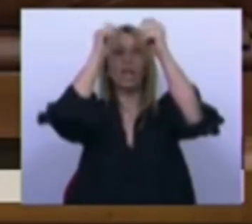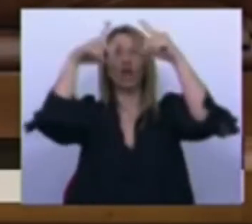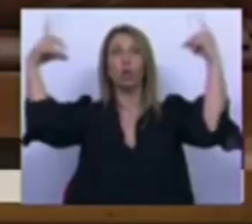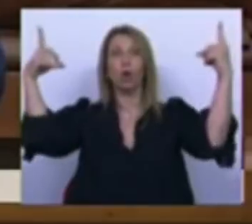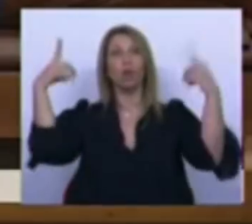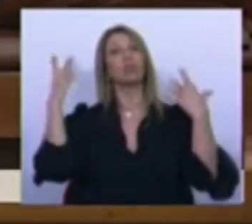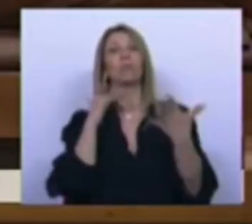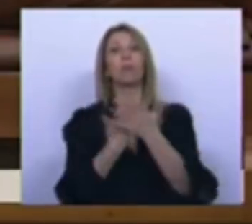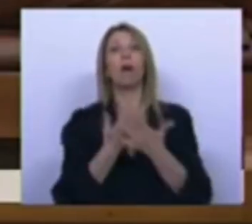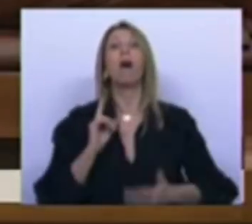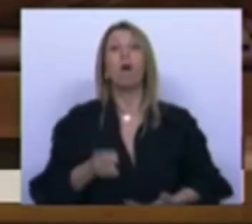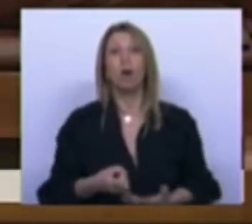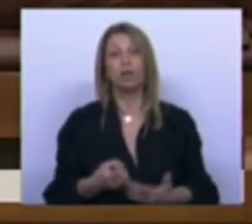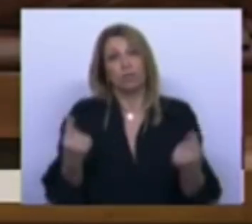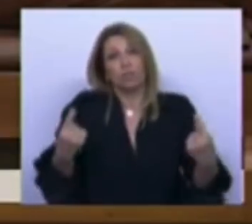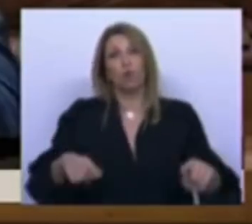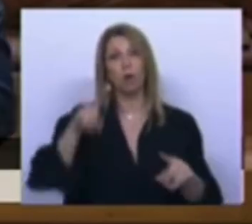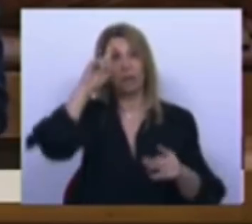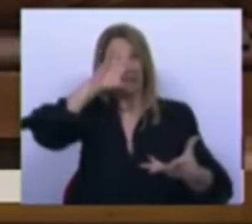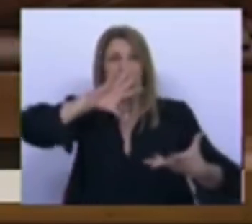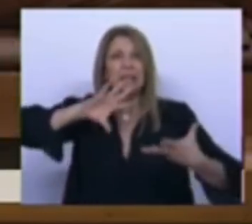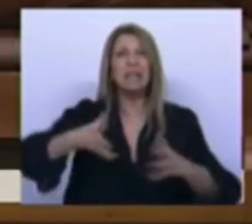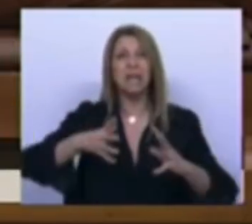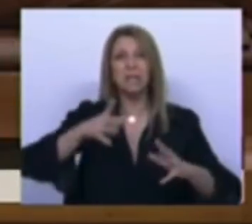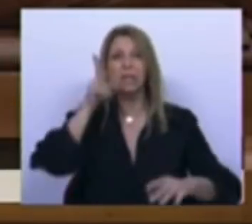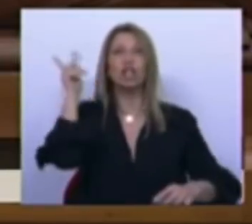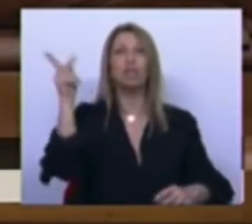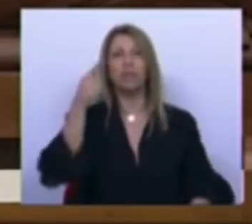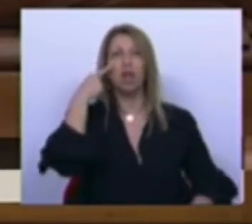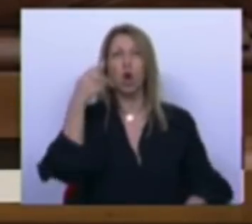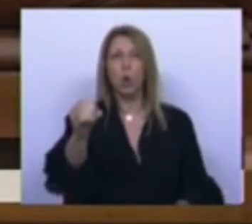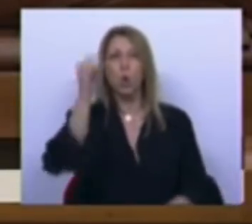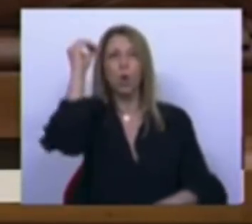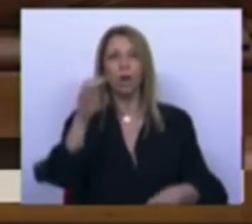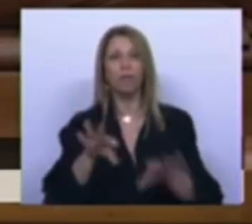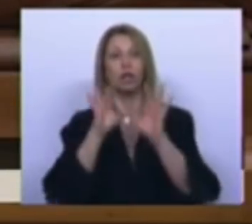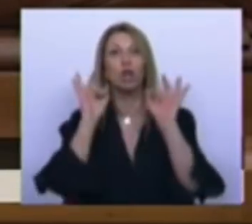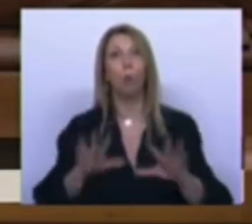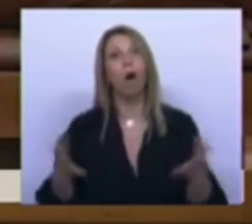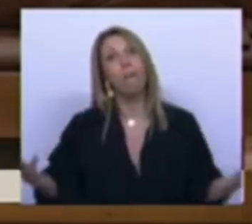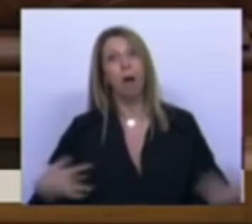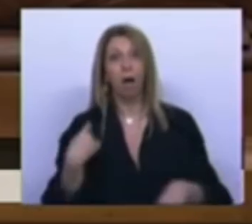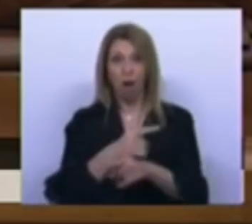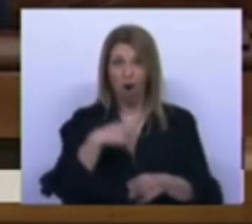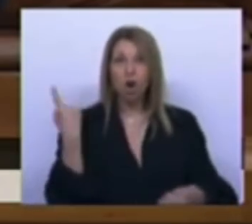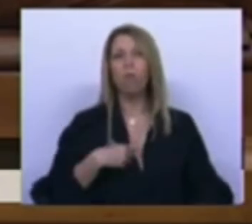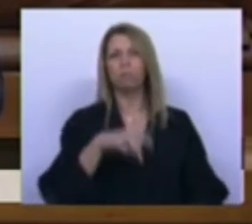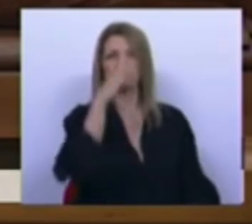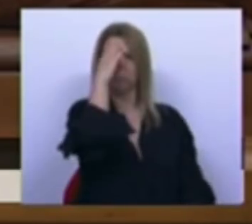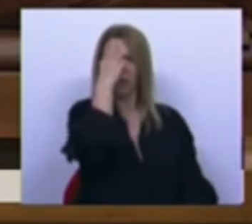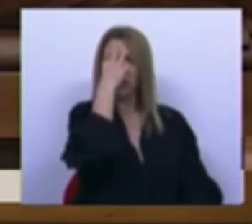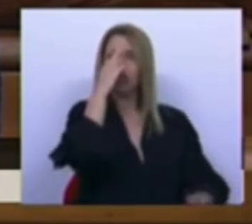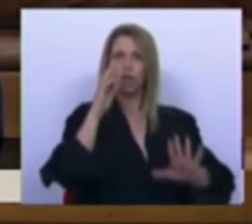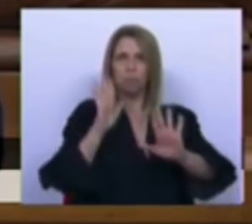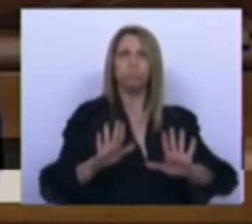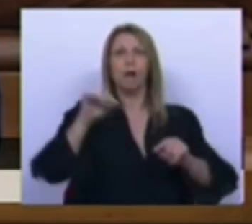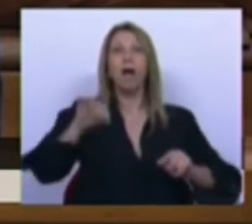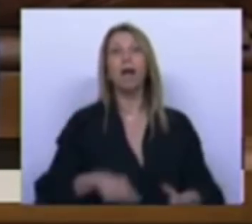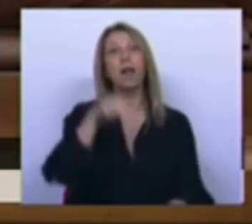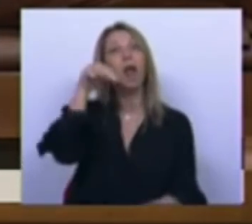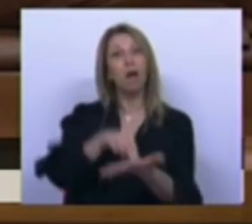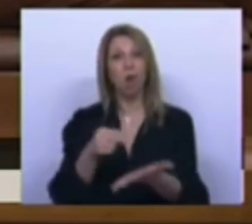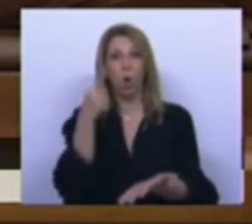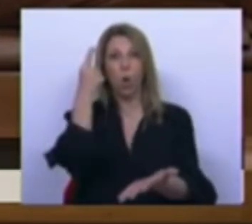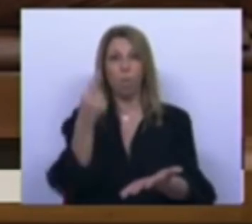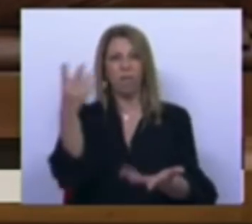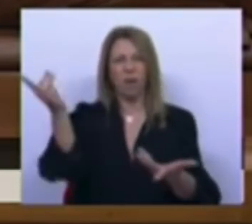do que nos levar à maior crise das nossas vidas. Nós resistiremos e aqui estaremos uma e outra vez mais por todas